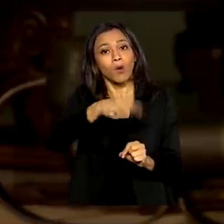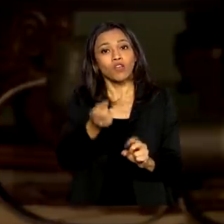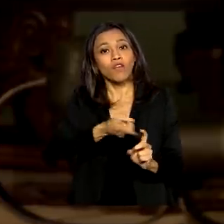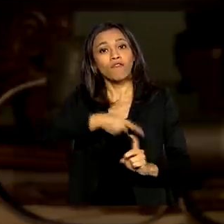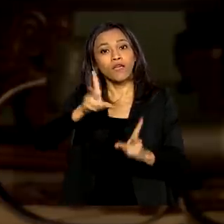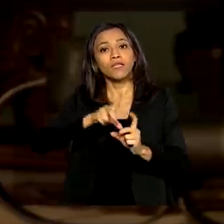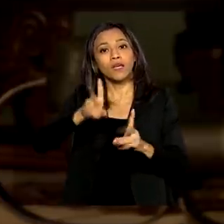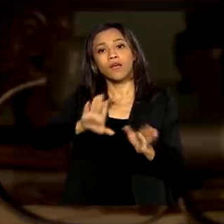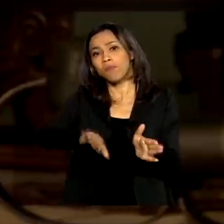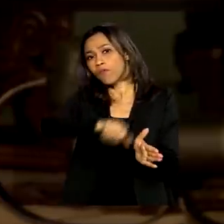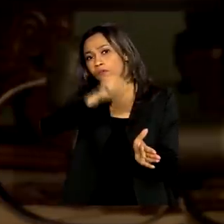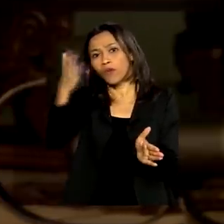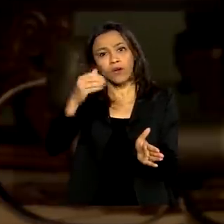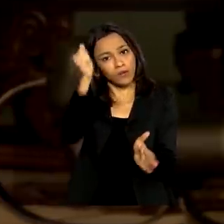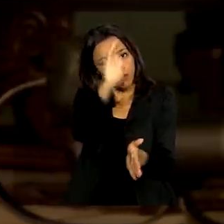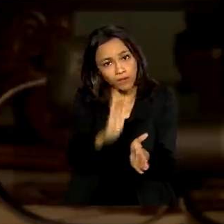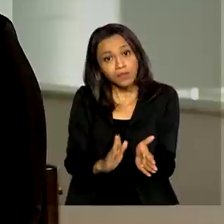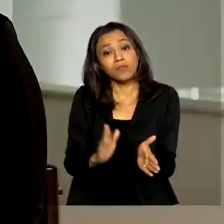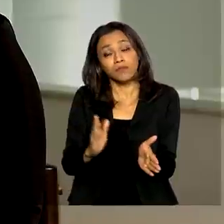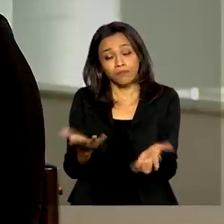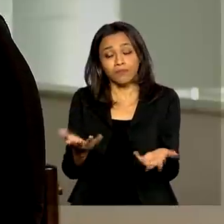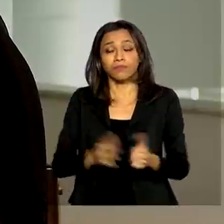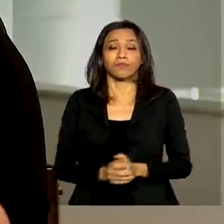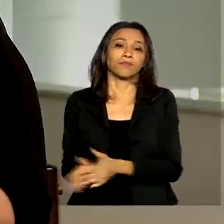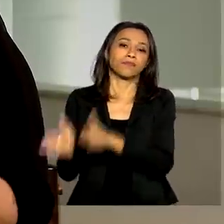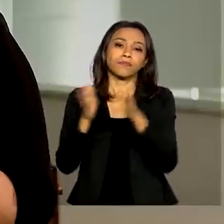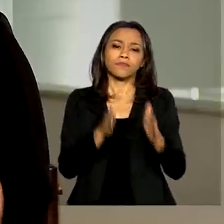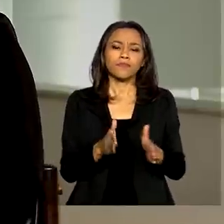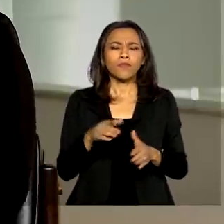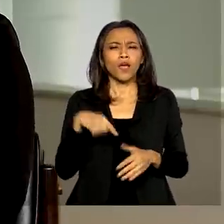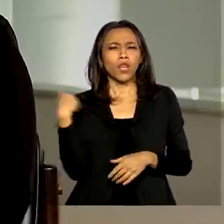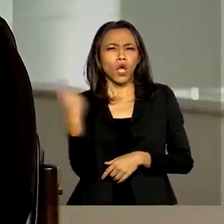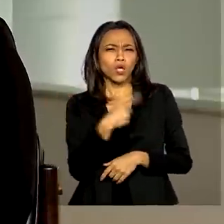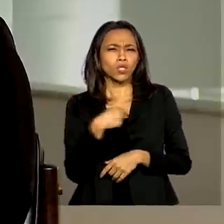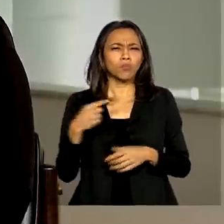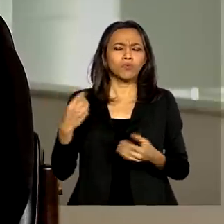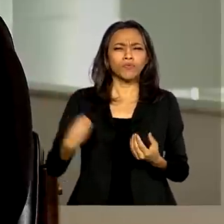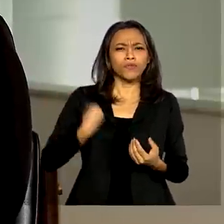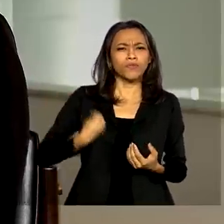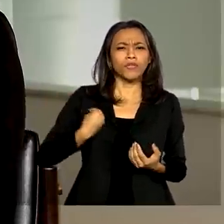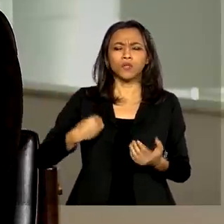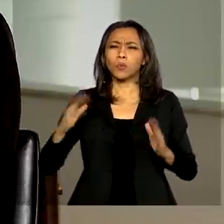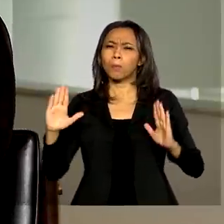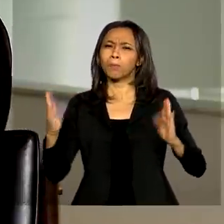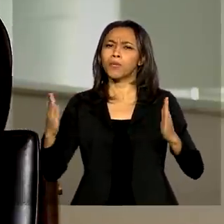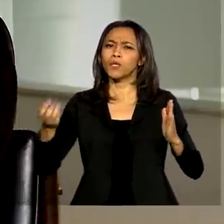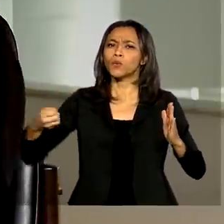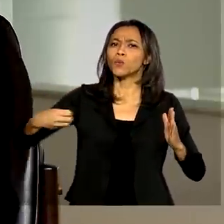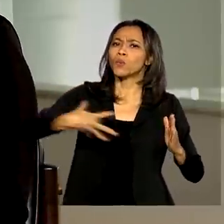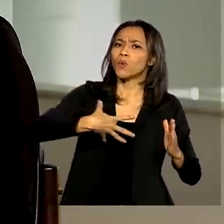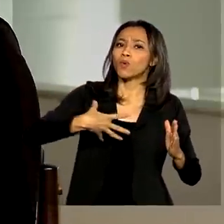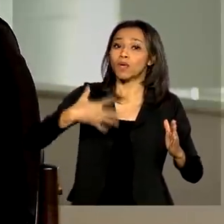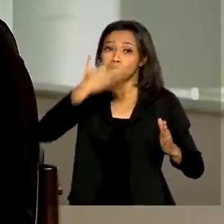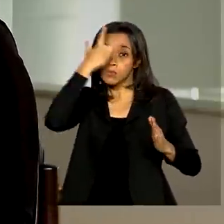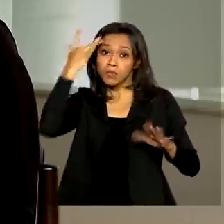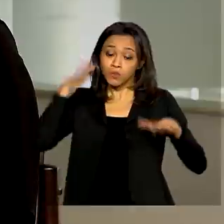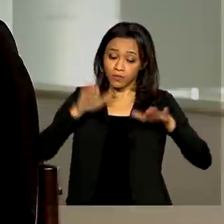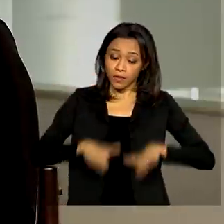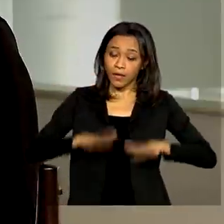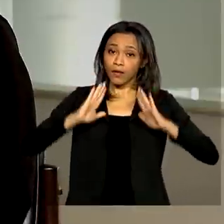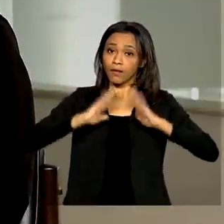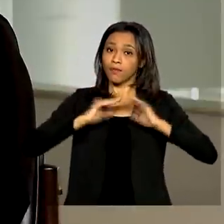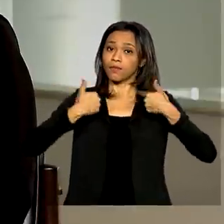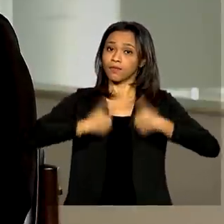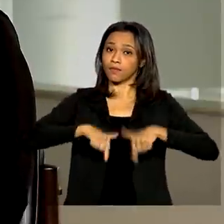indústrias, para os países vizinhos e outros países. Nisso, nós estamos vivendo um momento novo no mundo, em que muita gente pôde trabalhar em casa, de home